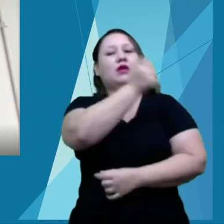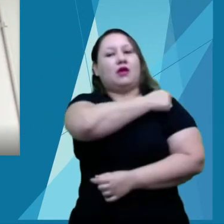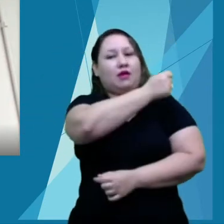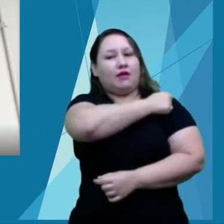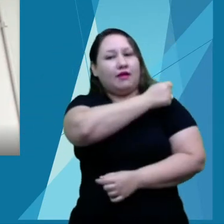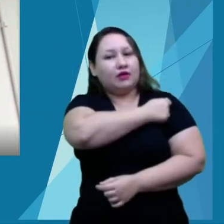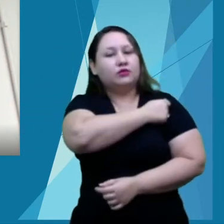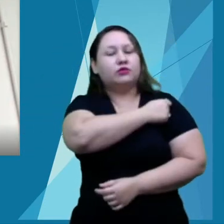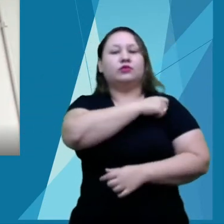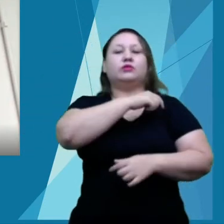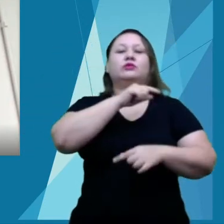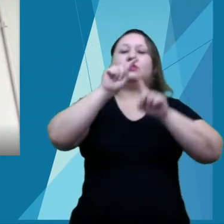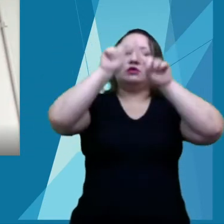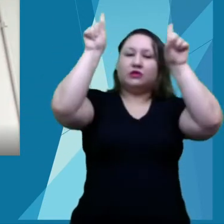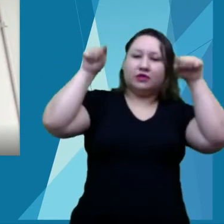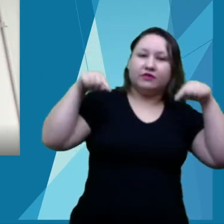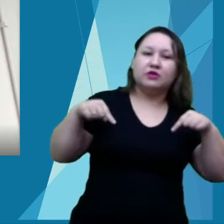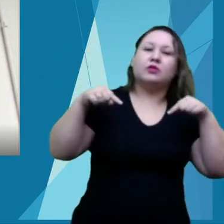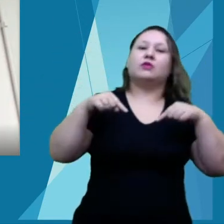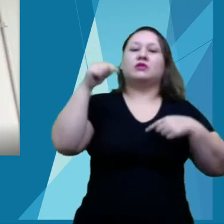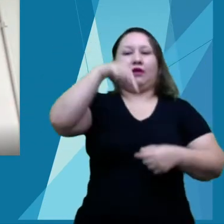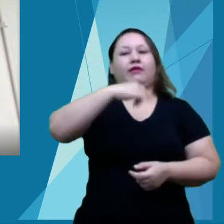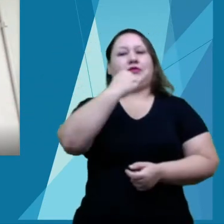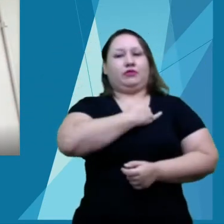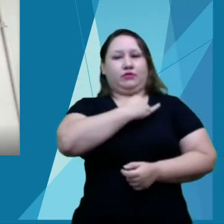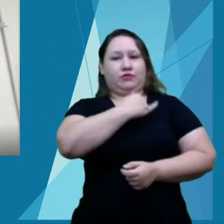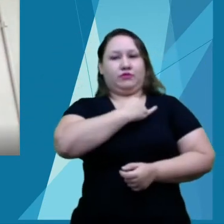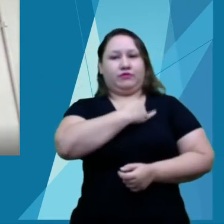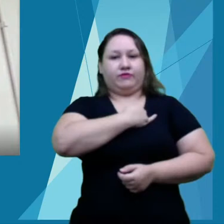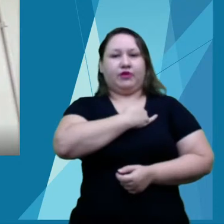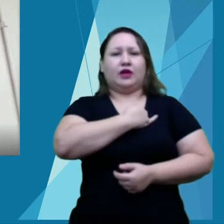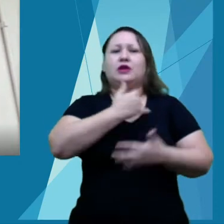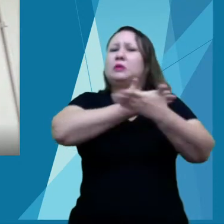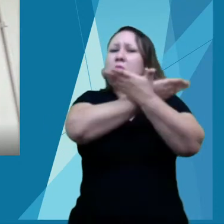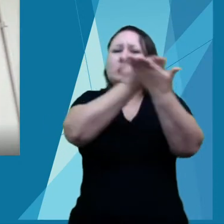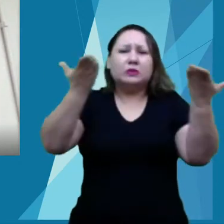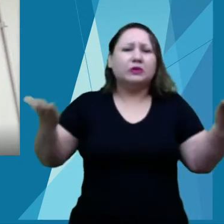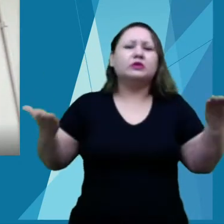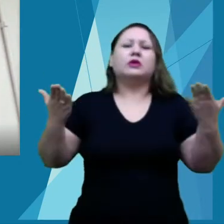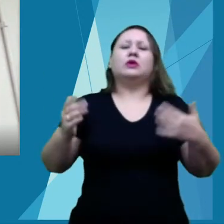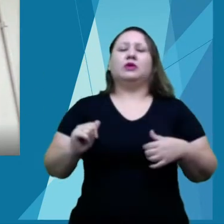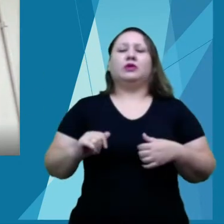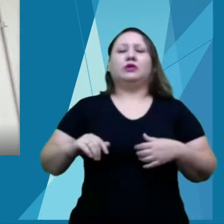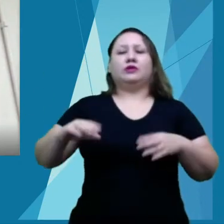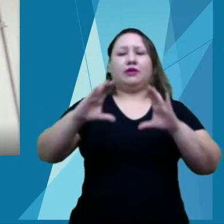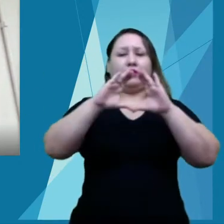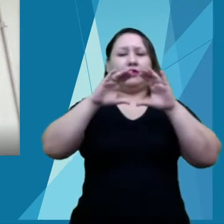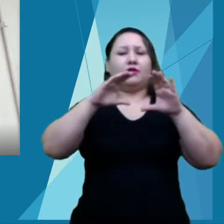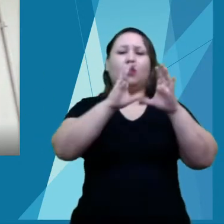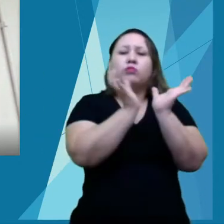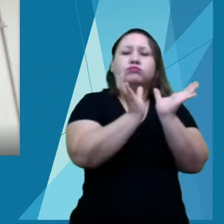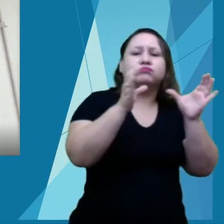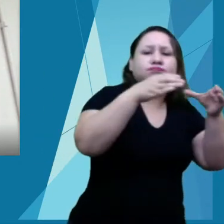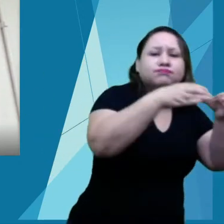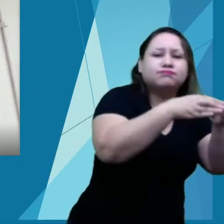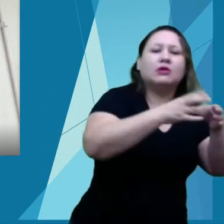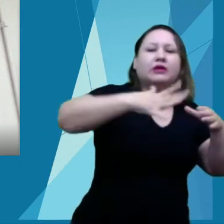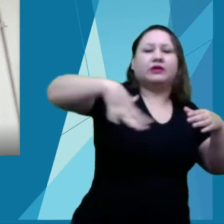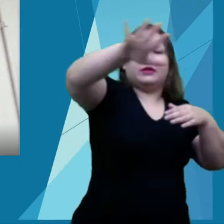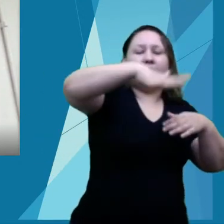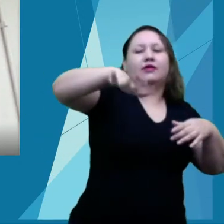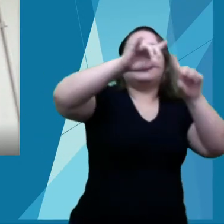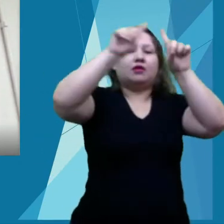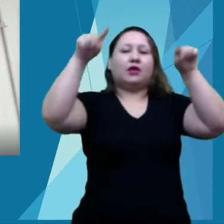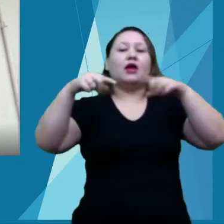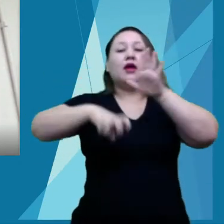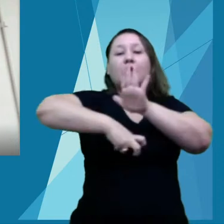aos servidores e servidores do nosso IFAC e a toda a comunidade externa que estão acompanhando pelo YouTube a abertura do